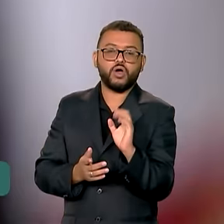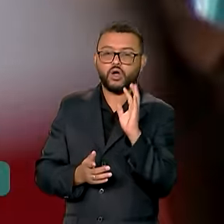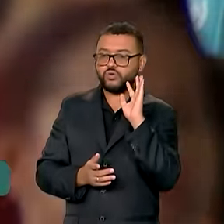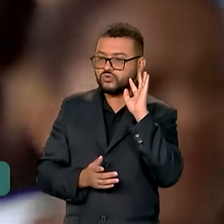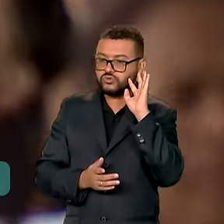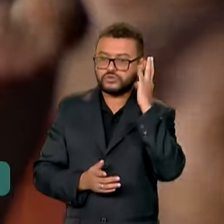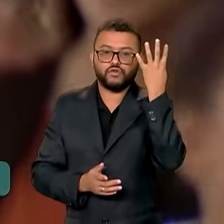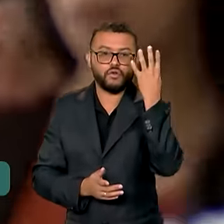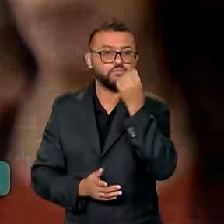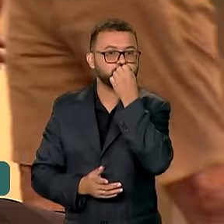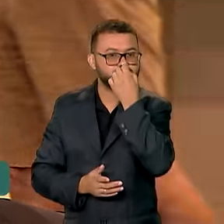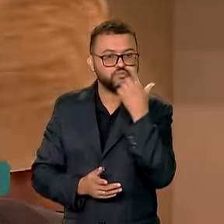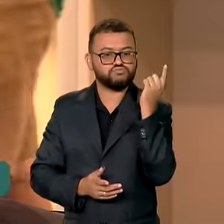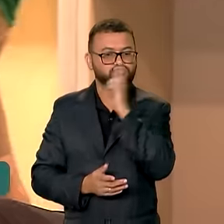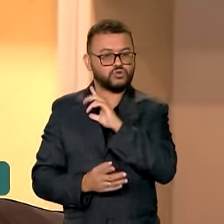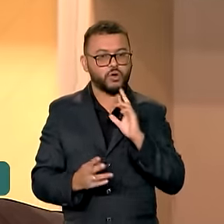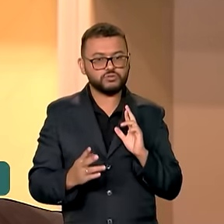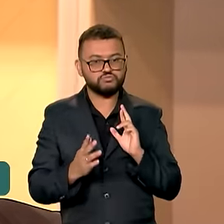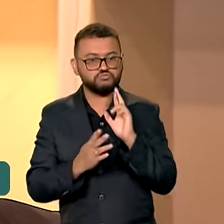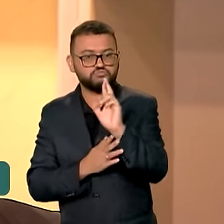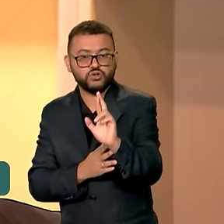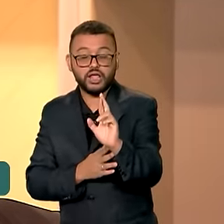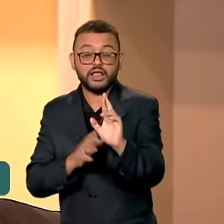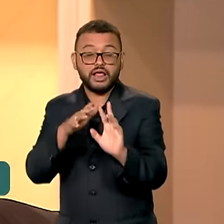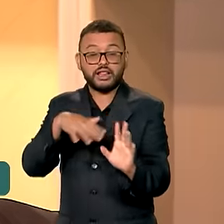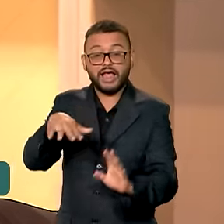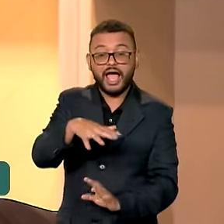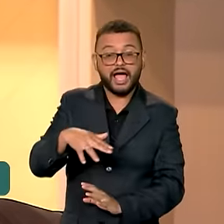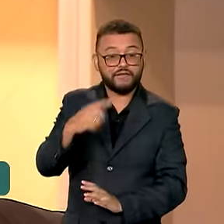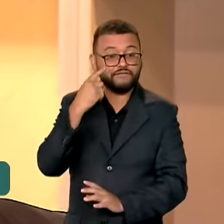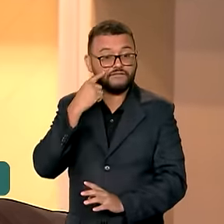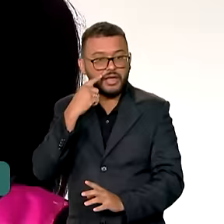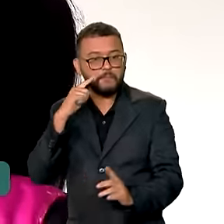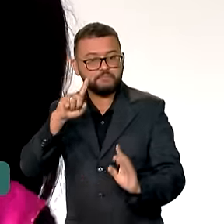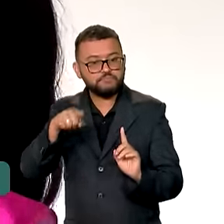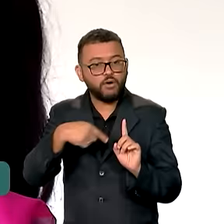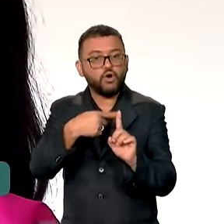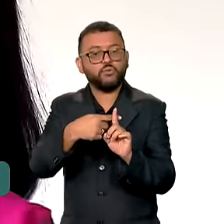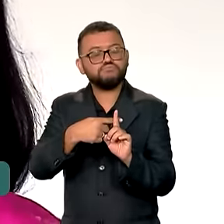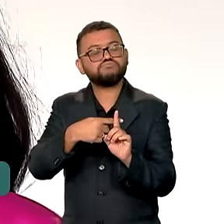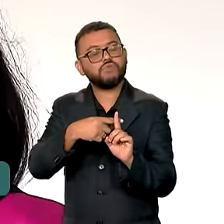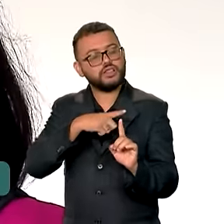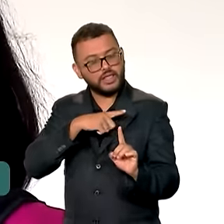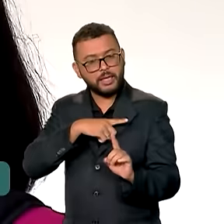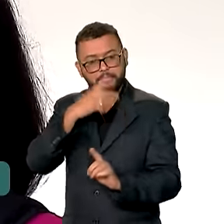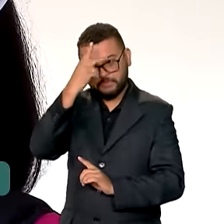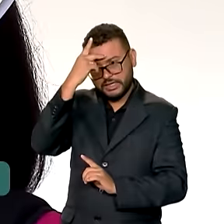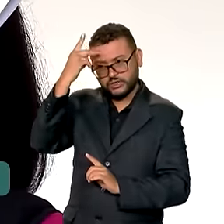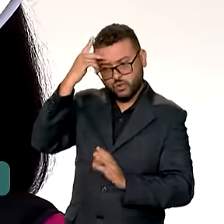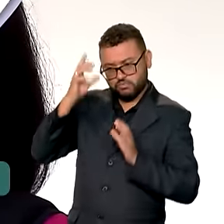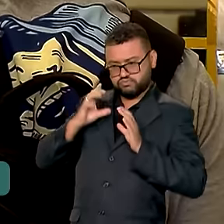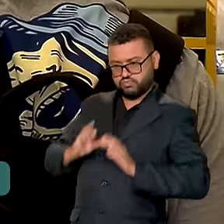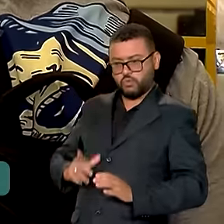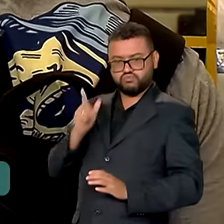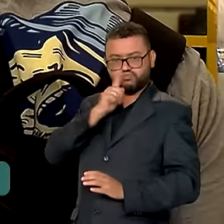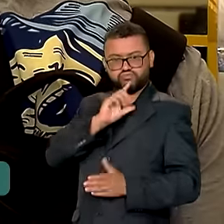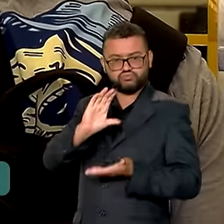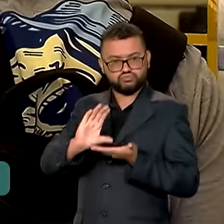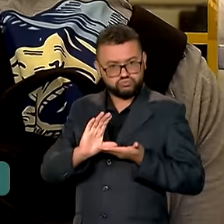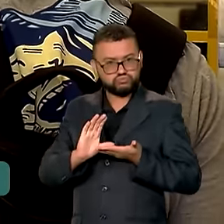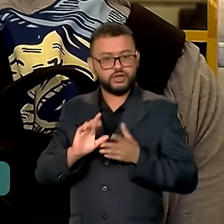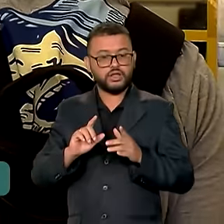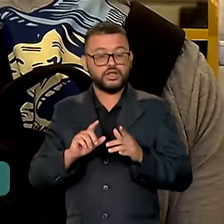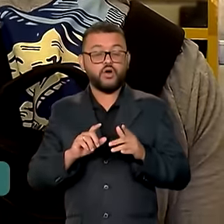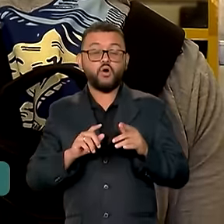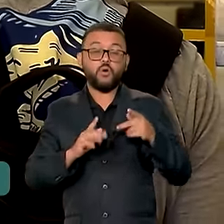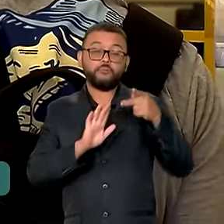alcançado. Já é possível, segundo o setor, perceber um movimento positivo entre os cidadãos beneficiados. O programa